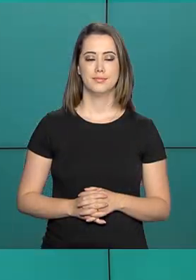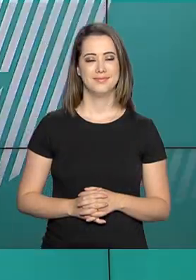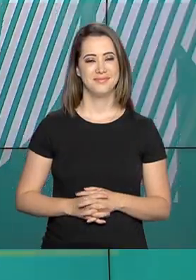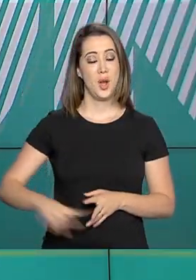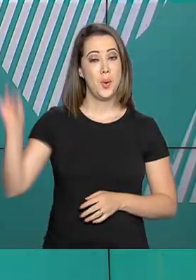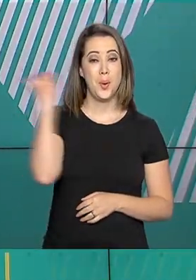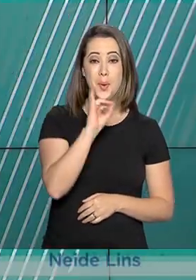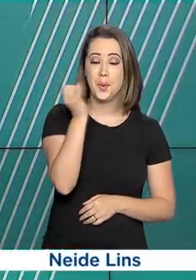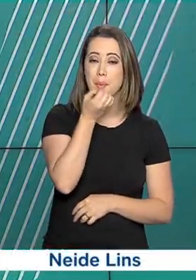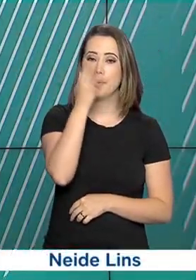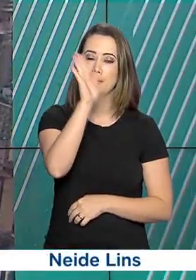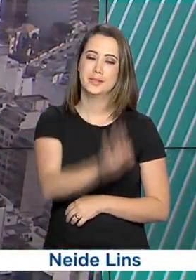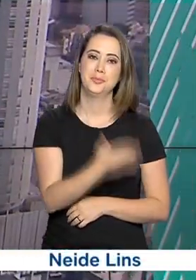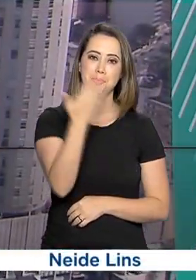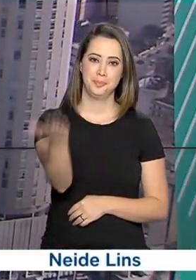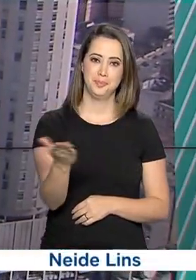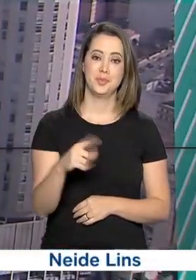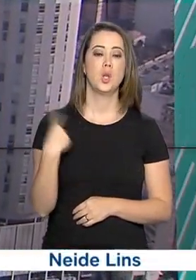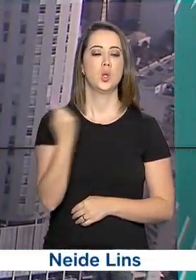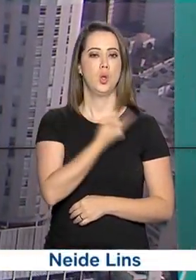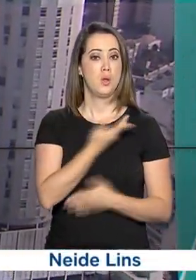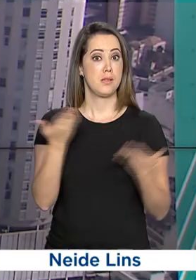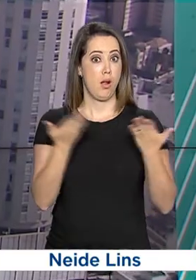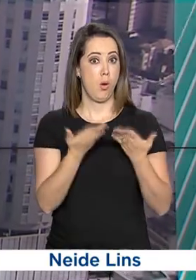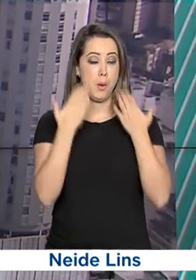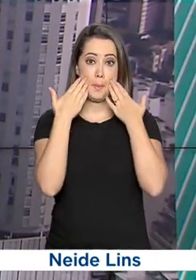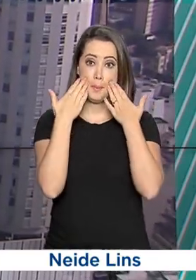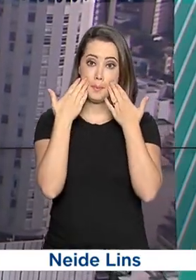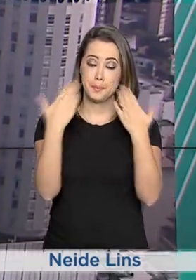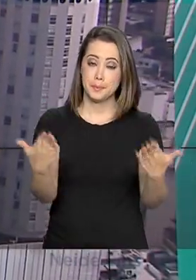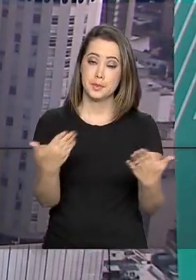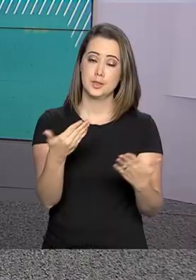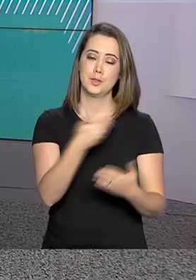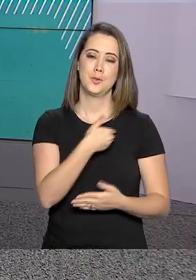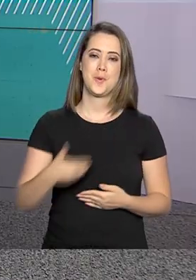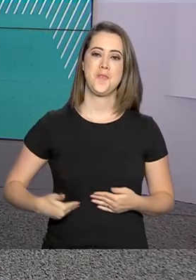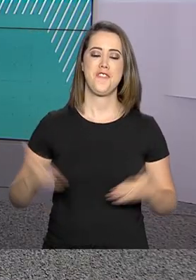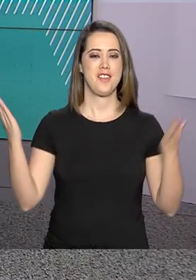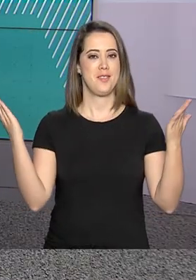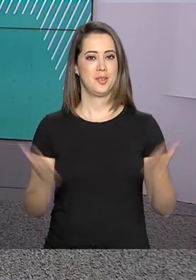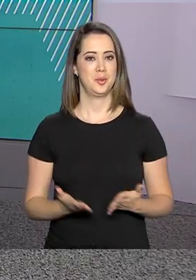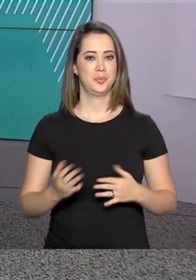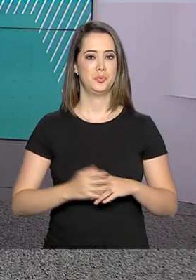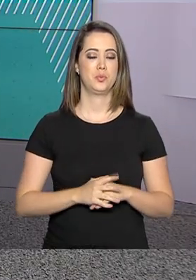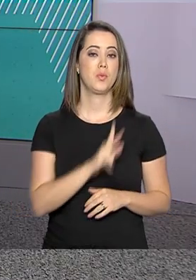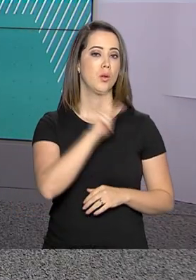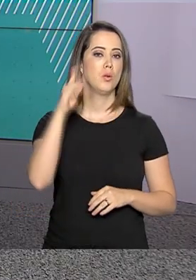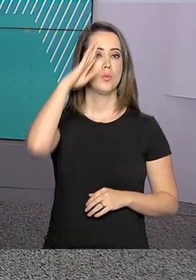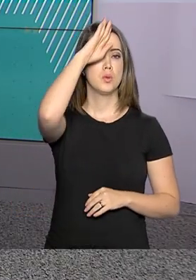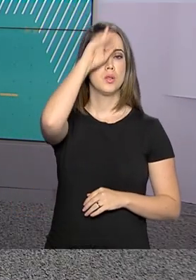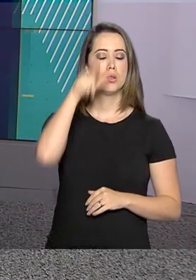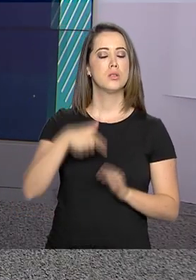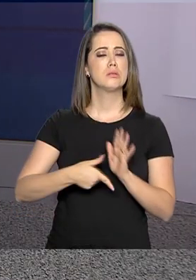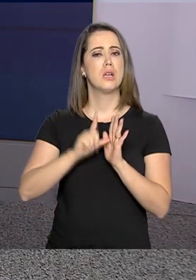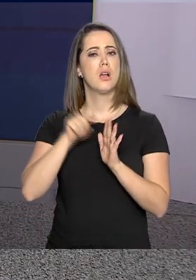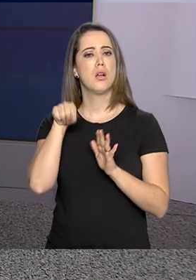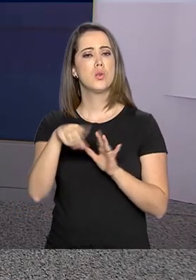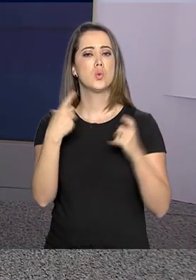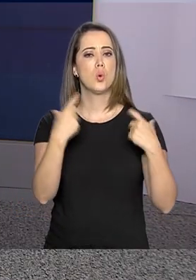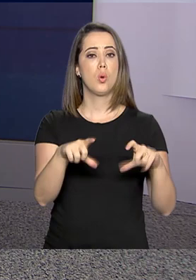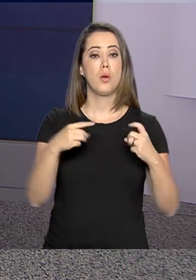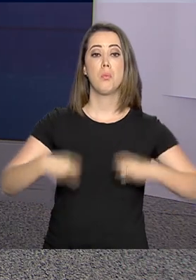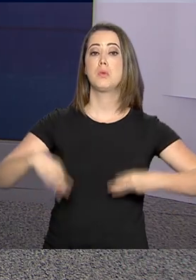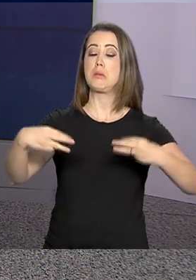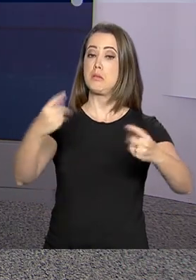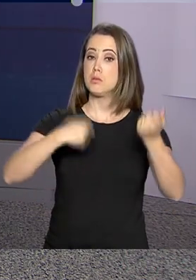Olá, boa tarde para você. Estamos no ar com o Governo Agora. O presidente Jair Bolsonaro esteve agora há pouco no Ministério